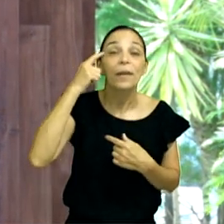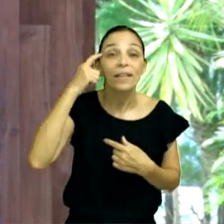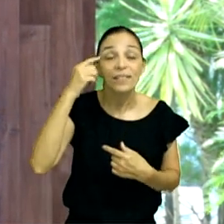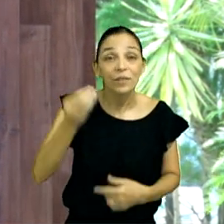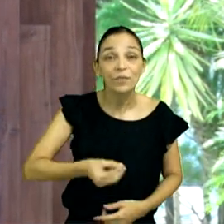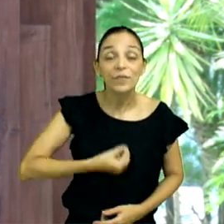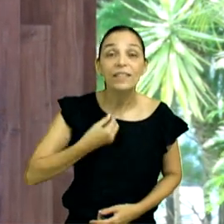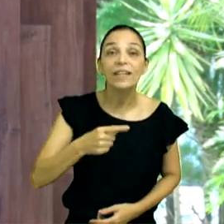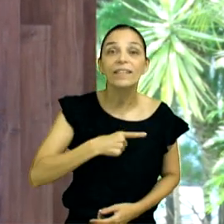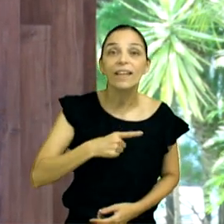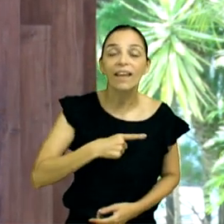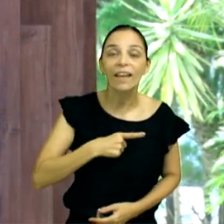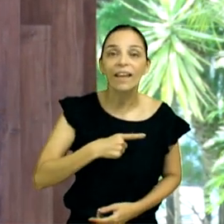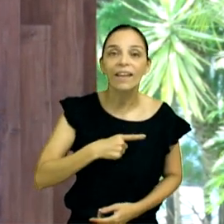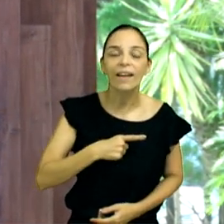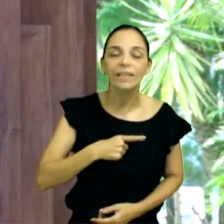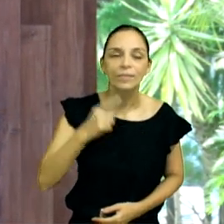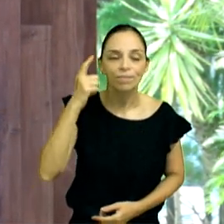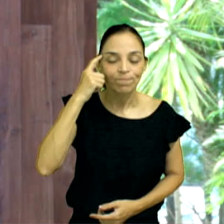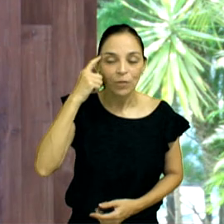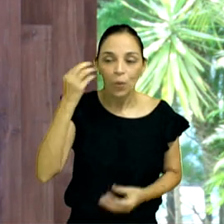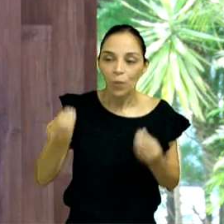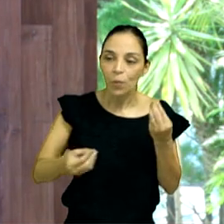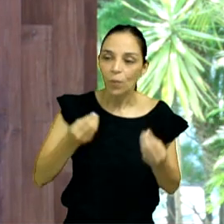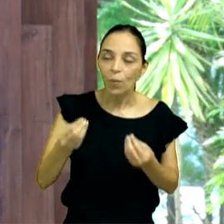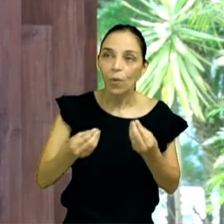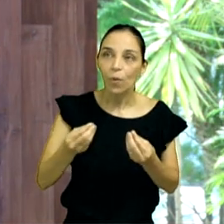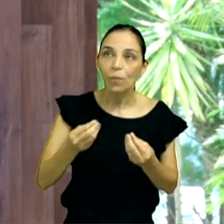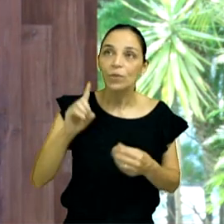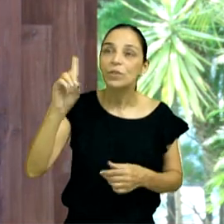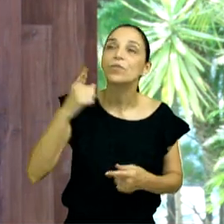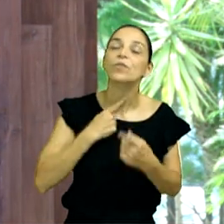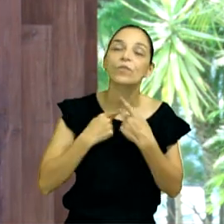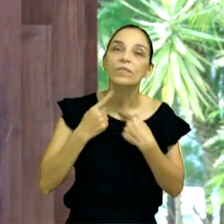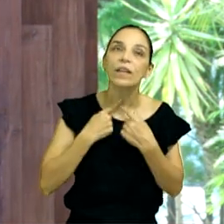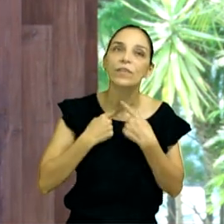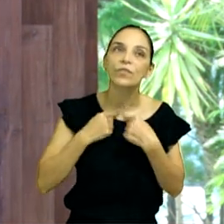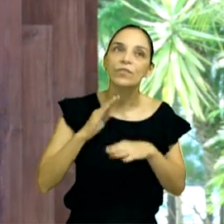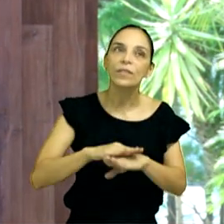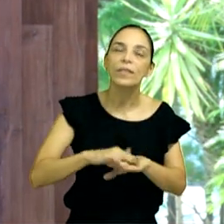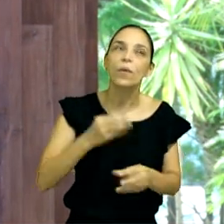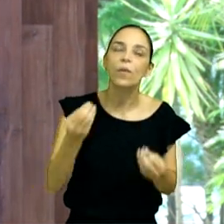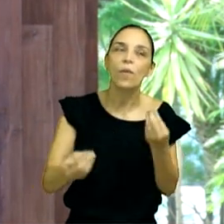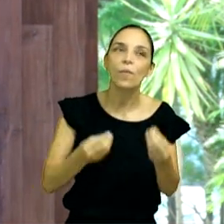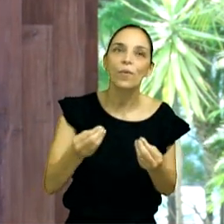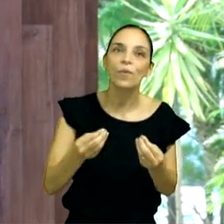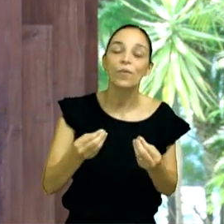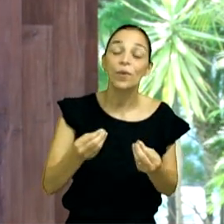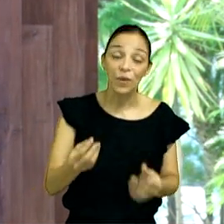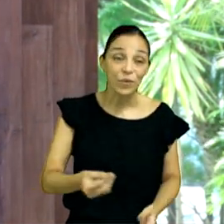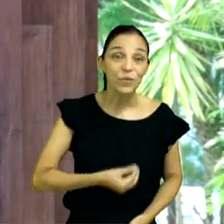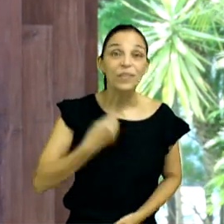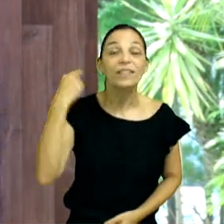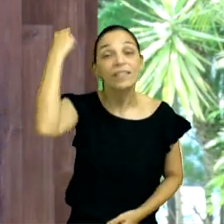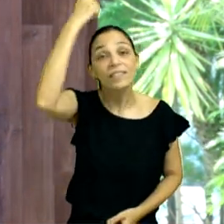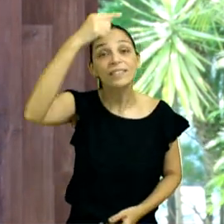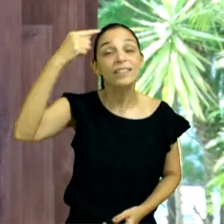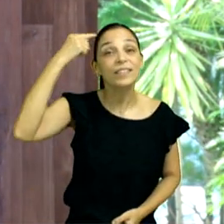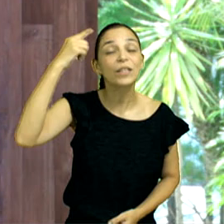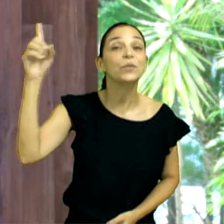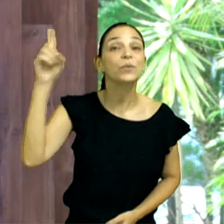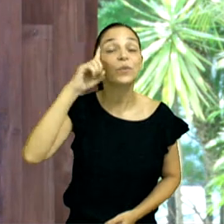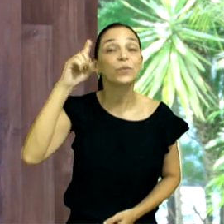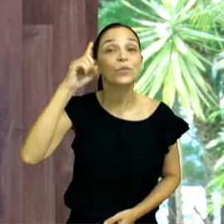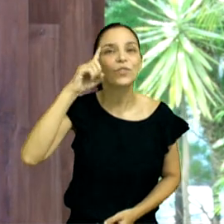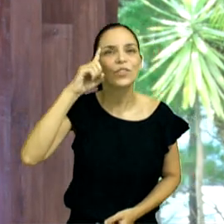no que pode ou não agradar a Deus, fazendo as escolhas certas, santificação, todo dia, ah, Jesus